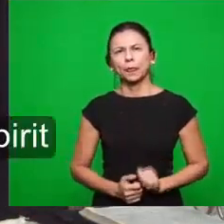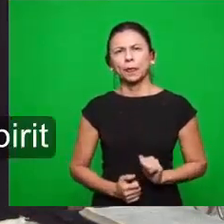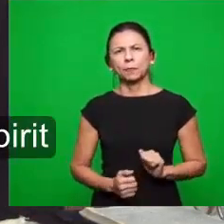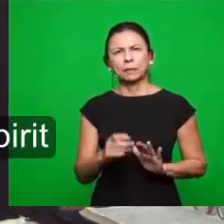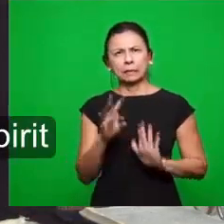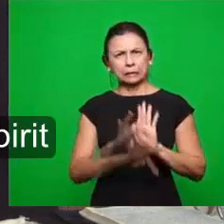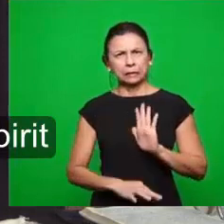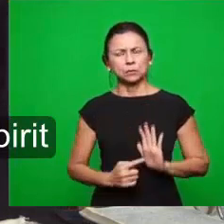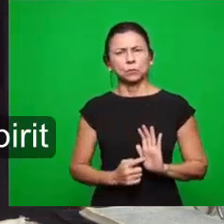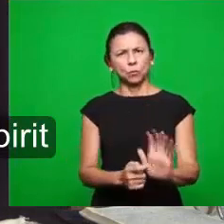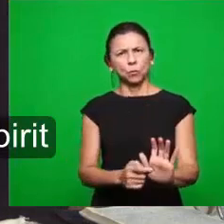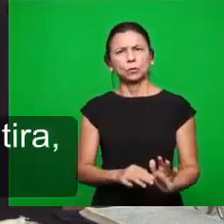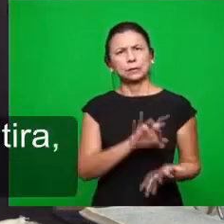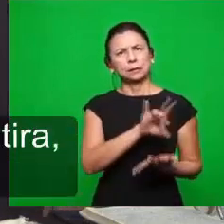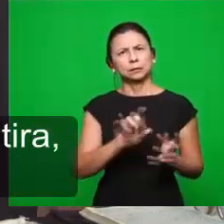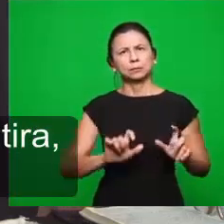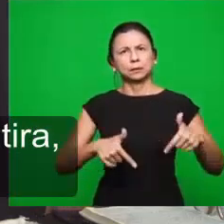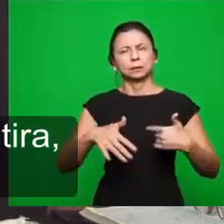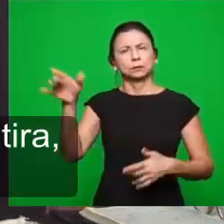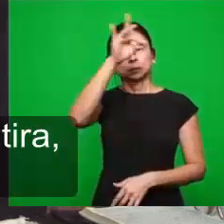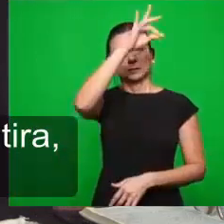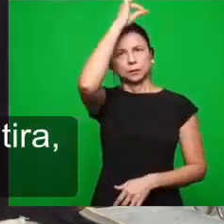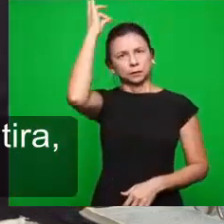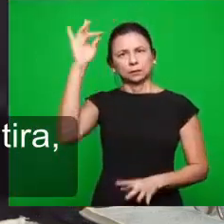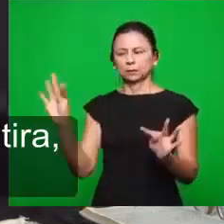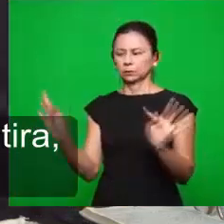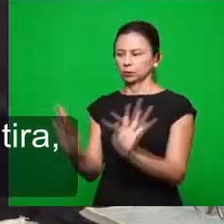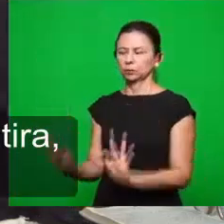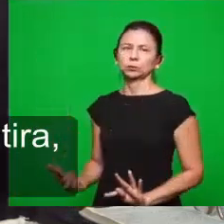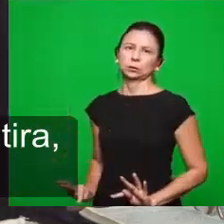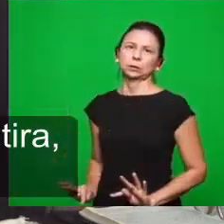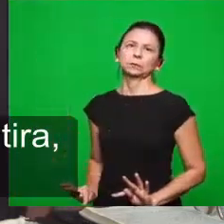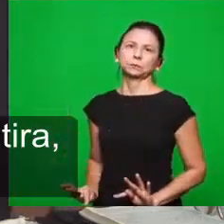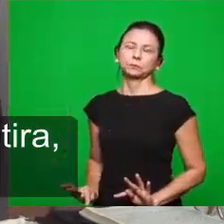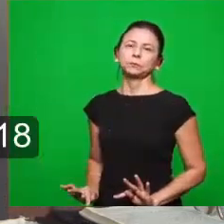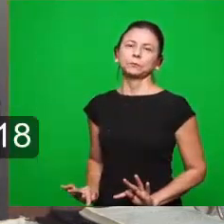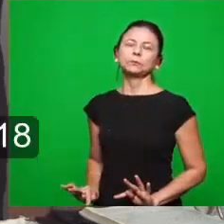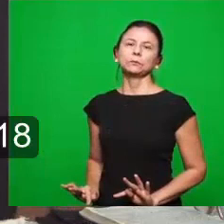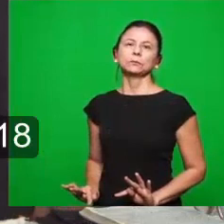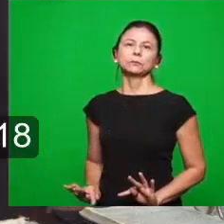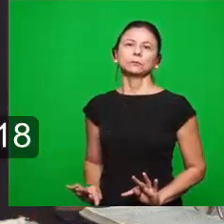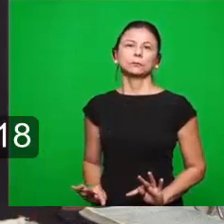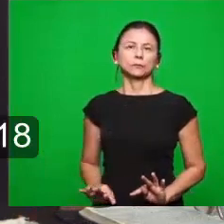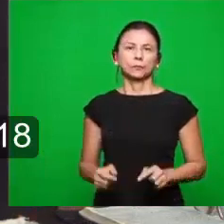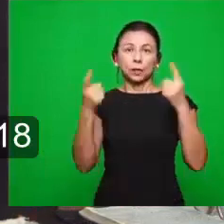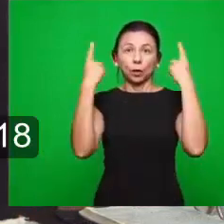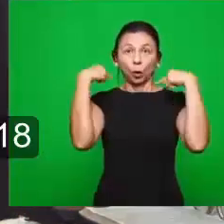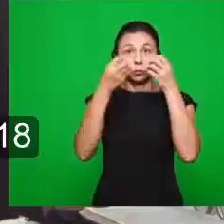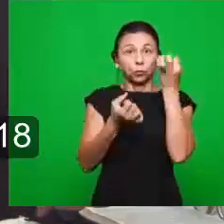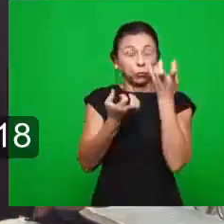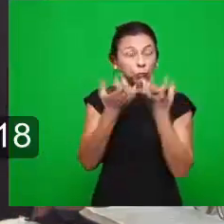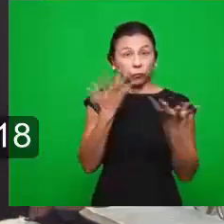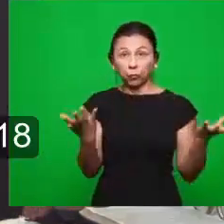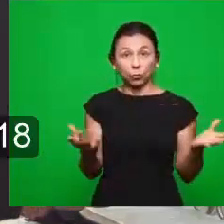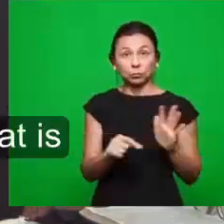nos textos, cada uma das operações do Espírito do Senhor na carta da igreja de Teatira. Então, quando nós falamos olhos como chamas de